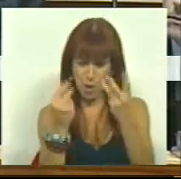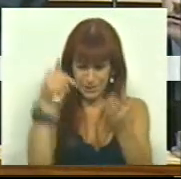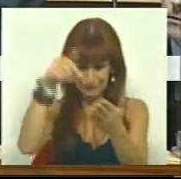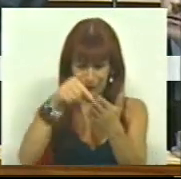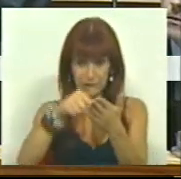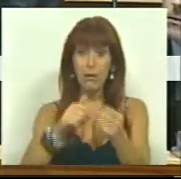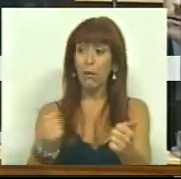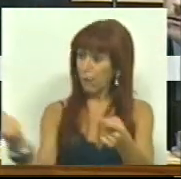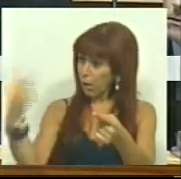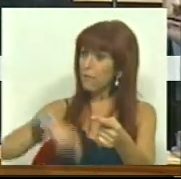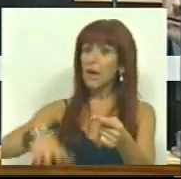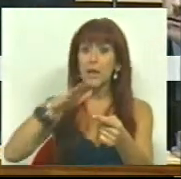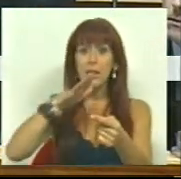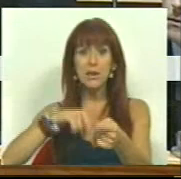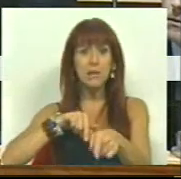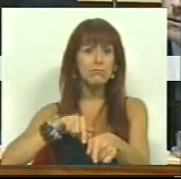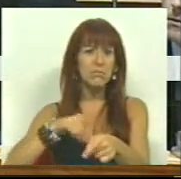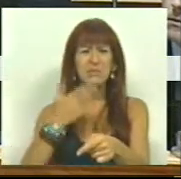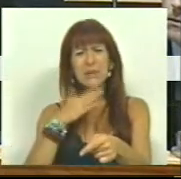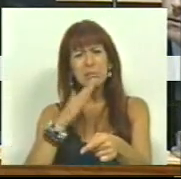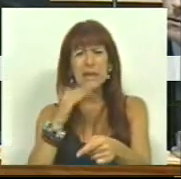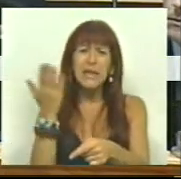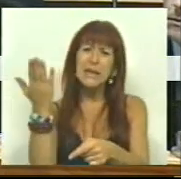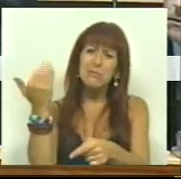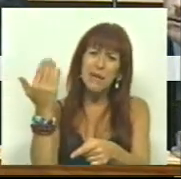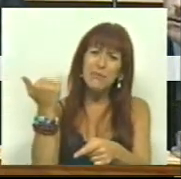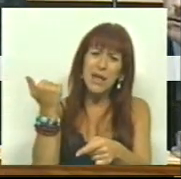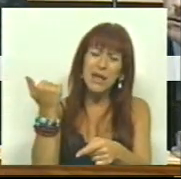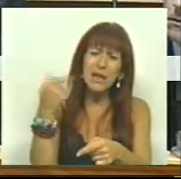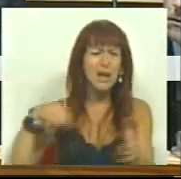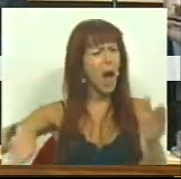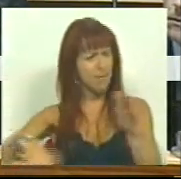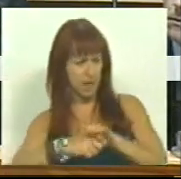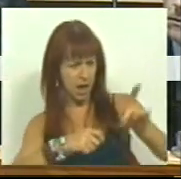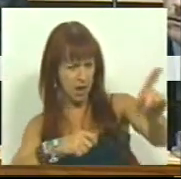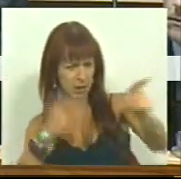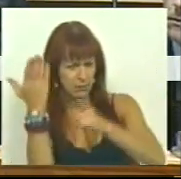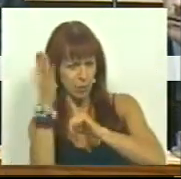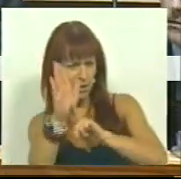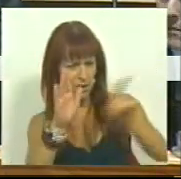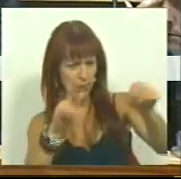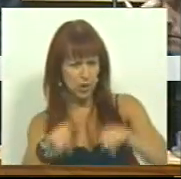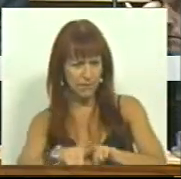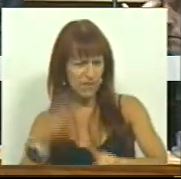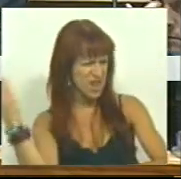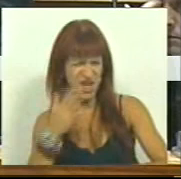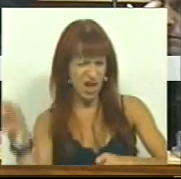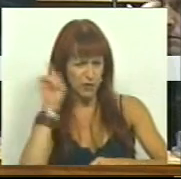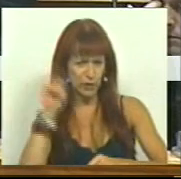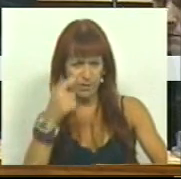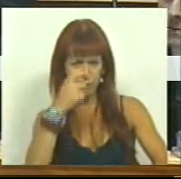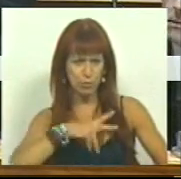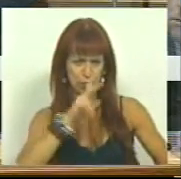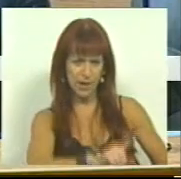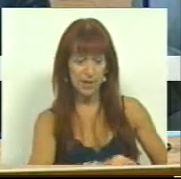ainda vem anunciar que é insuficiente, ameaçando designadamente direitos fundamentais dos